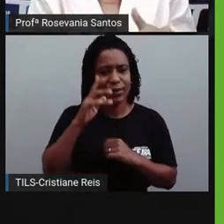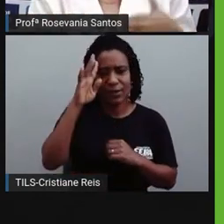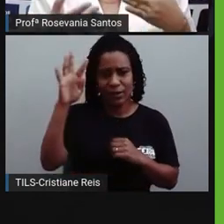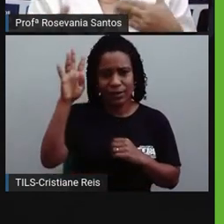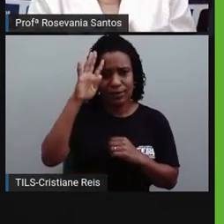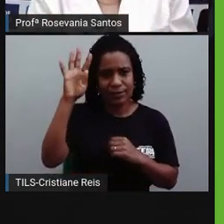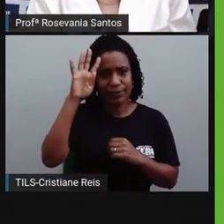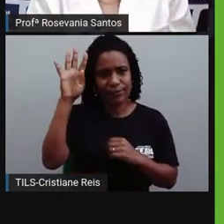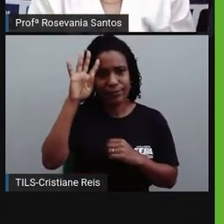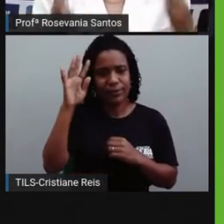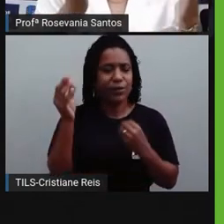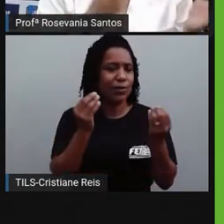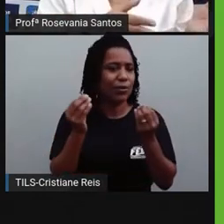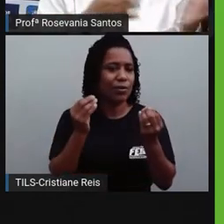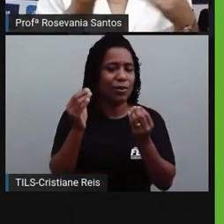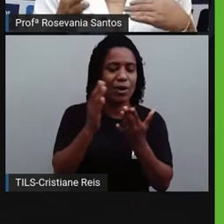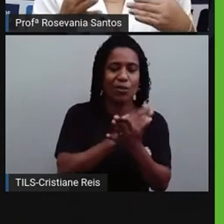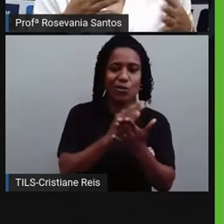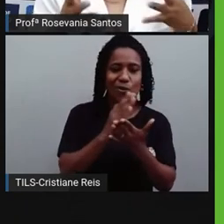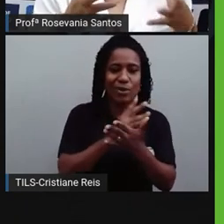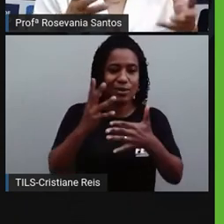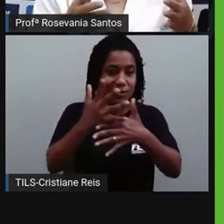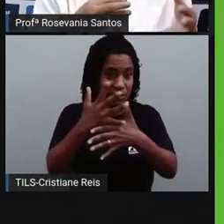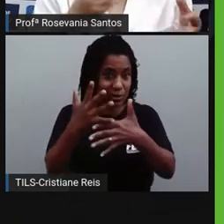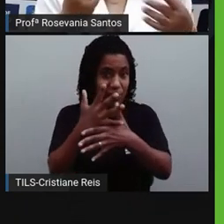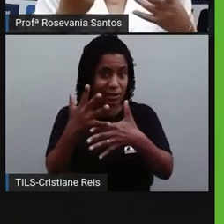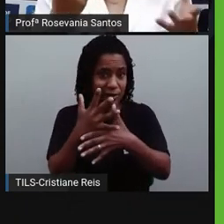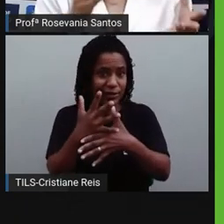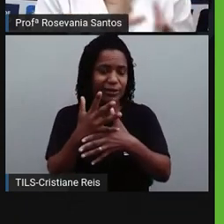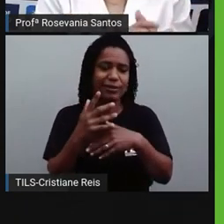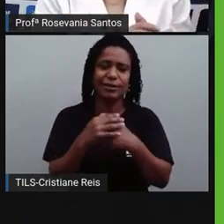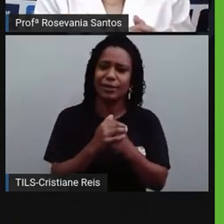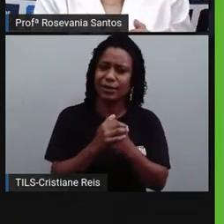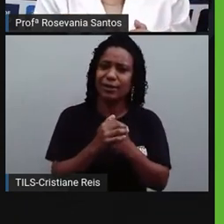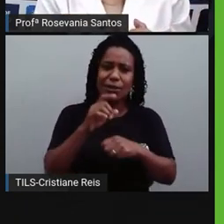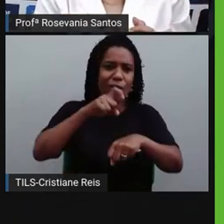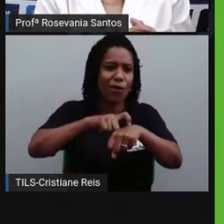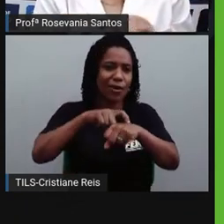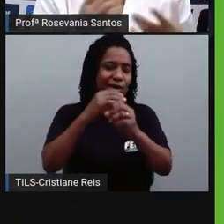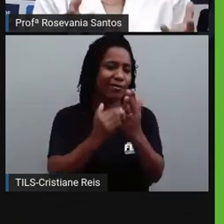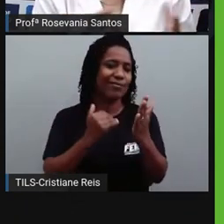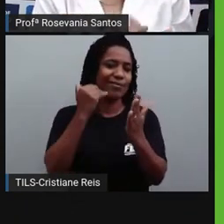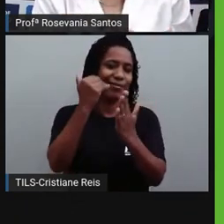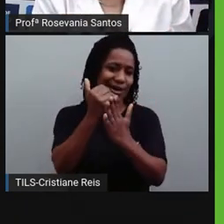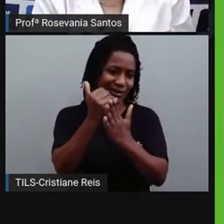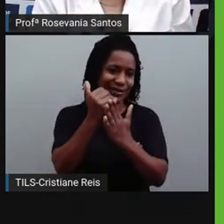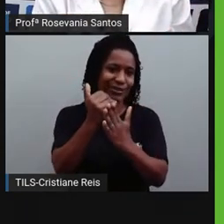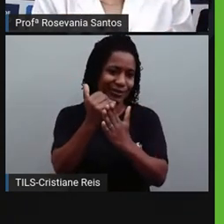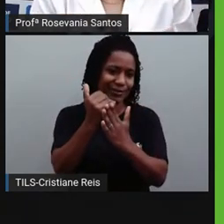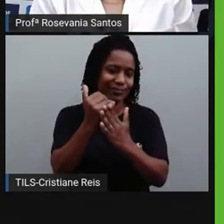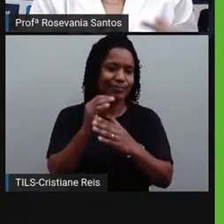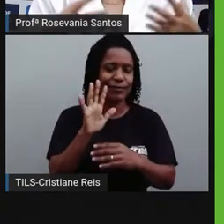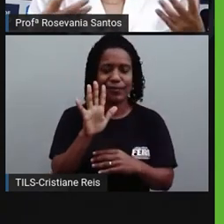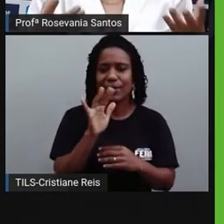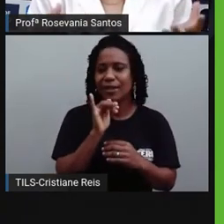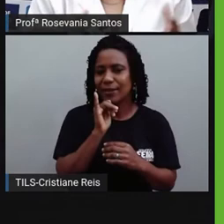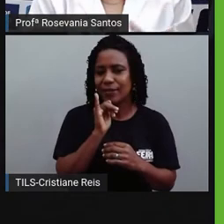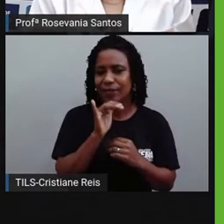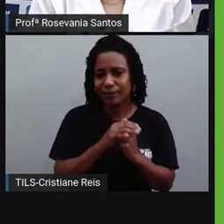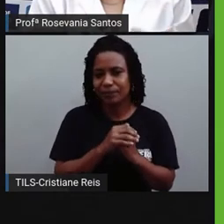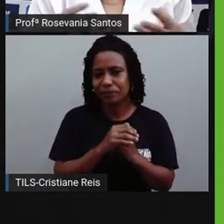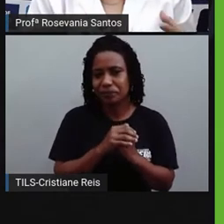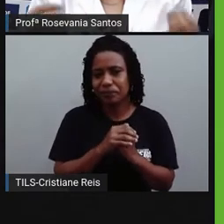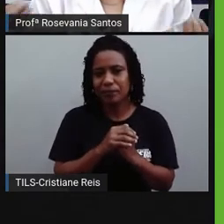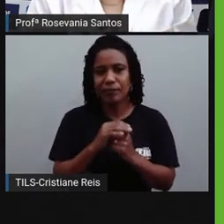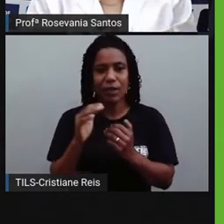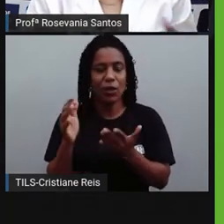Ia ter cidades que iam ter, vamos dizer assim, em duas horas diferentes na mesma cidade. Ou até